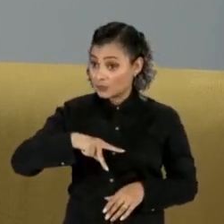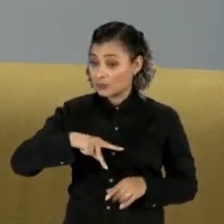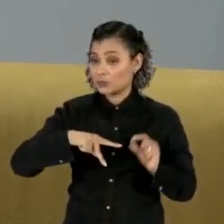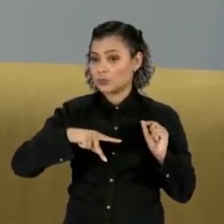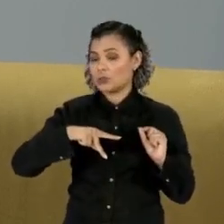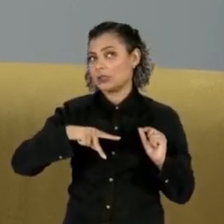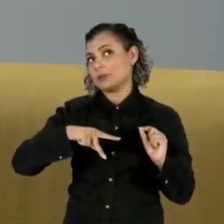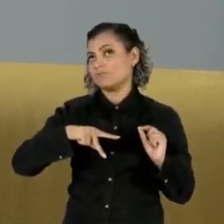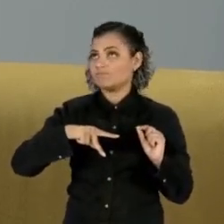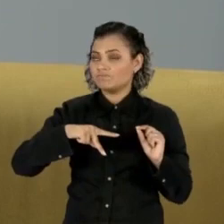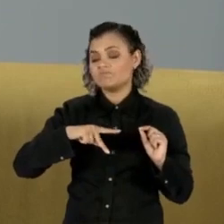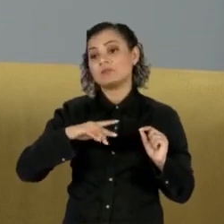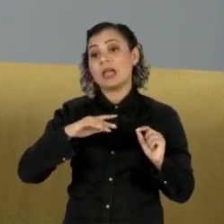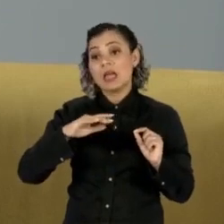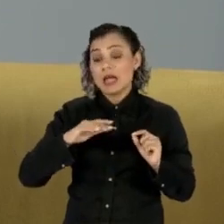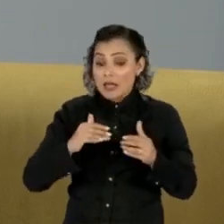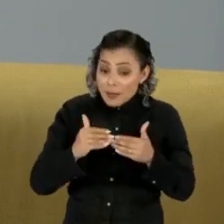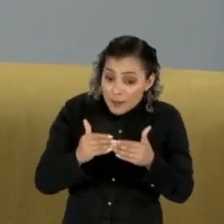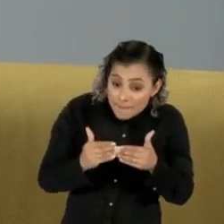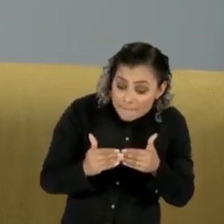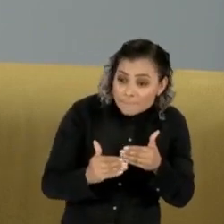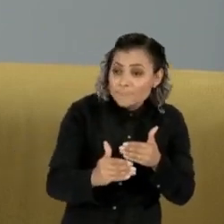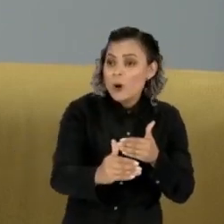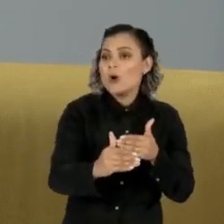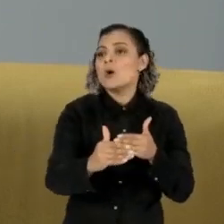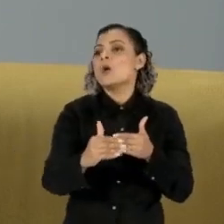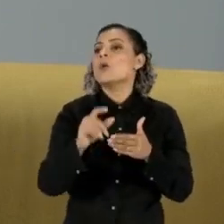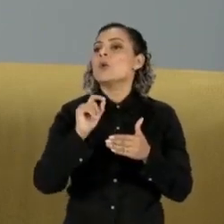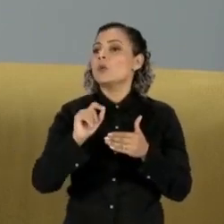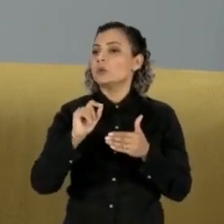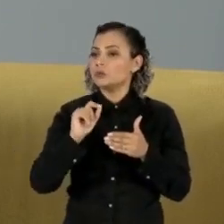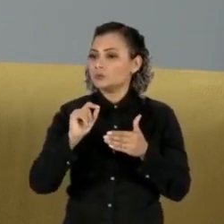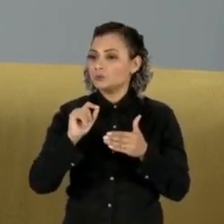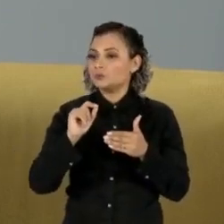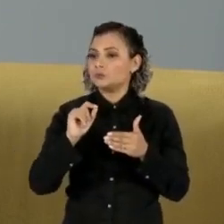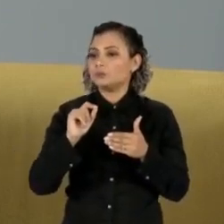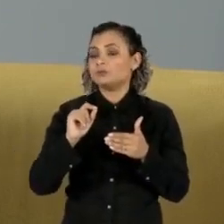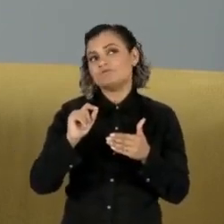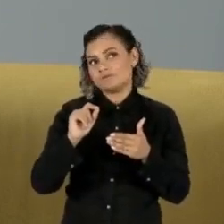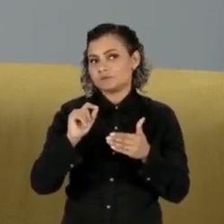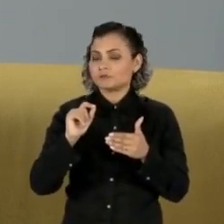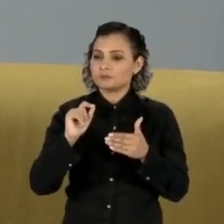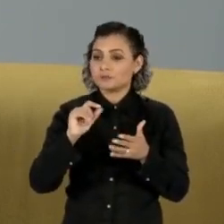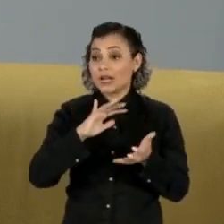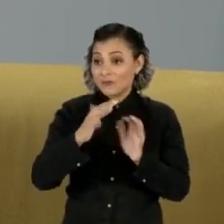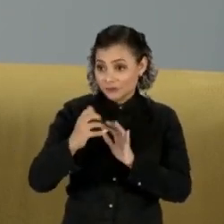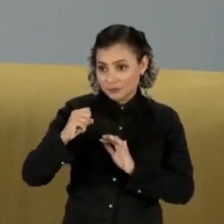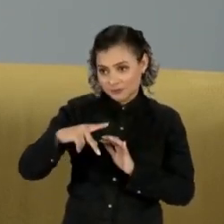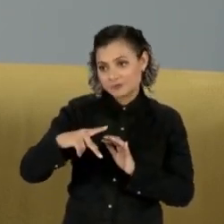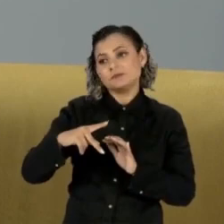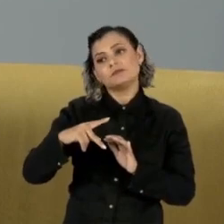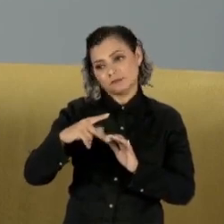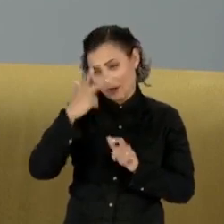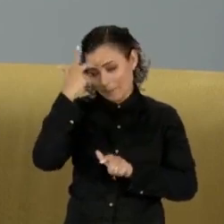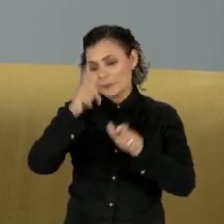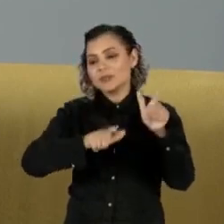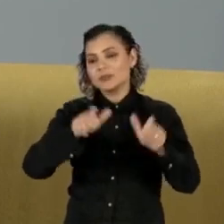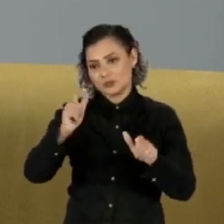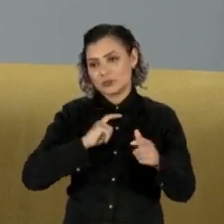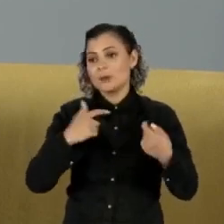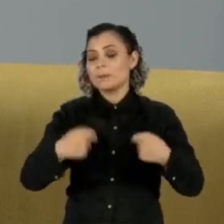acontecer, o direito à aposentadoria, ela acontecer após a reforma, essas pessoas vão